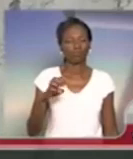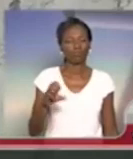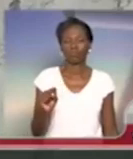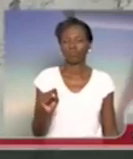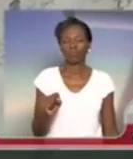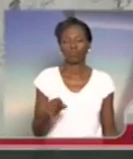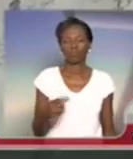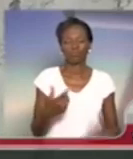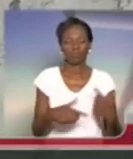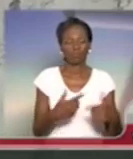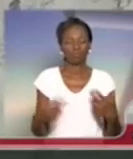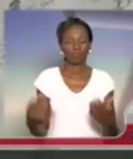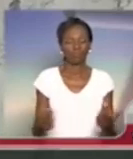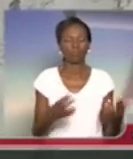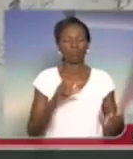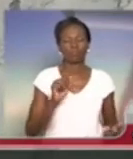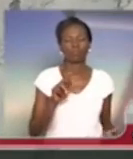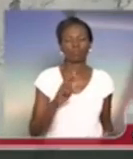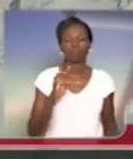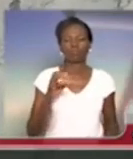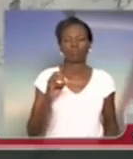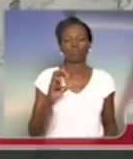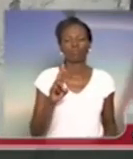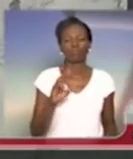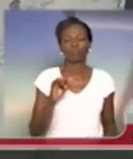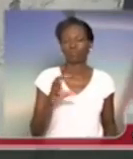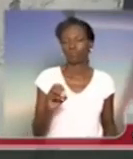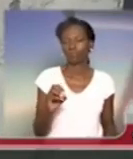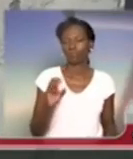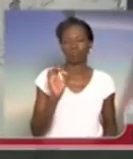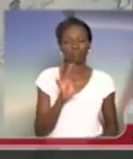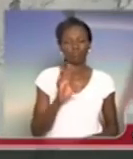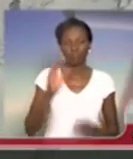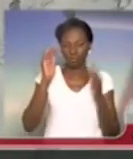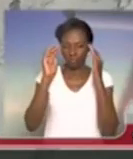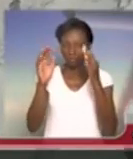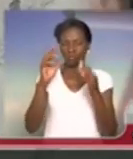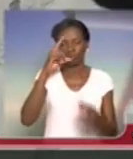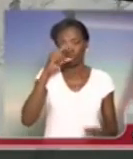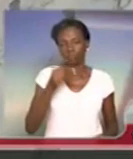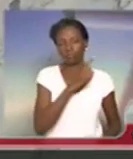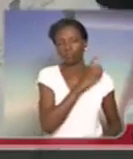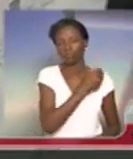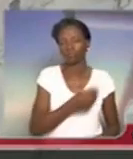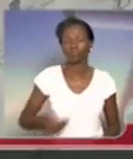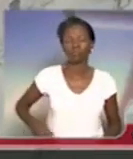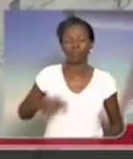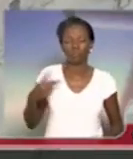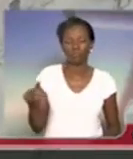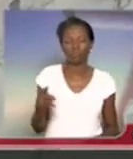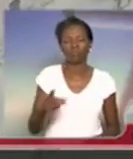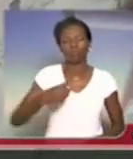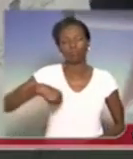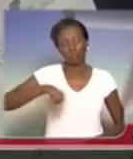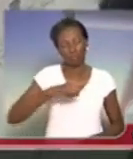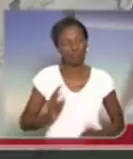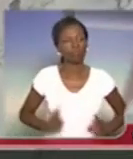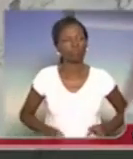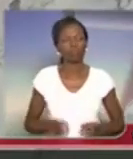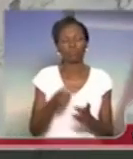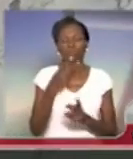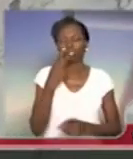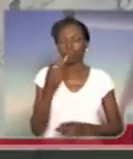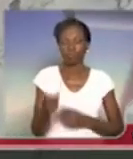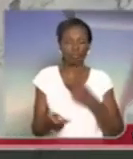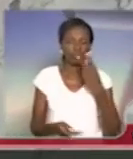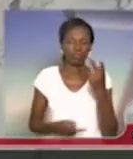as decisões do governo estadual, do governo Alckmin. Mas nós vamos continuar denunciando e acionando a Defensoria Pública,